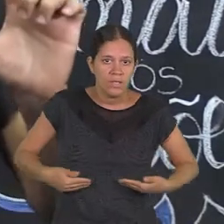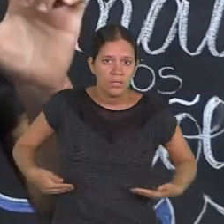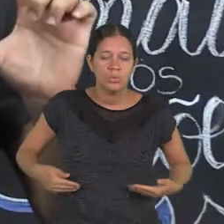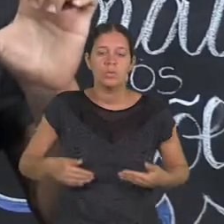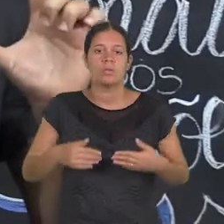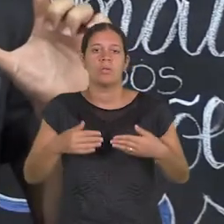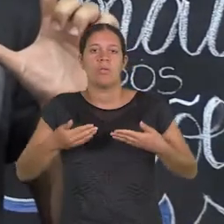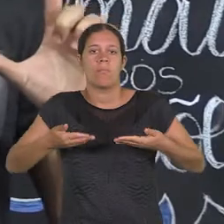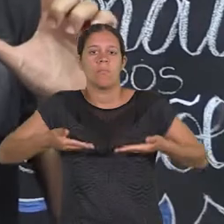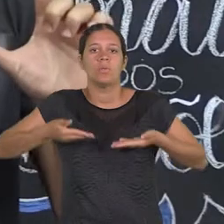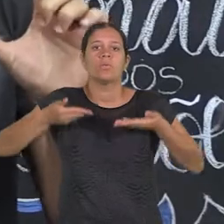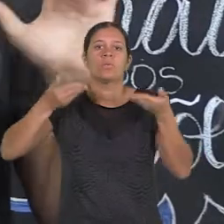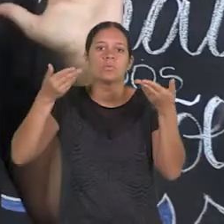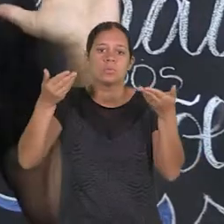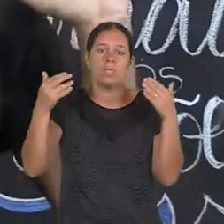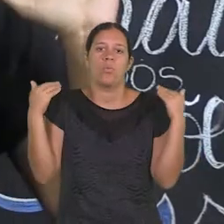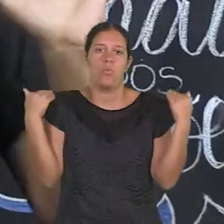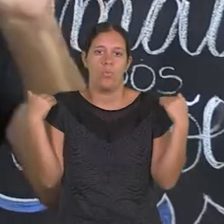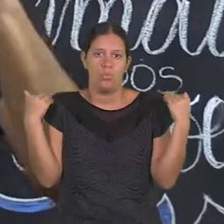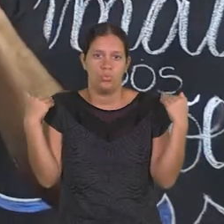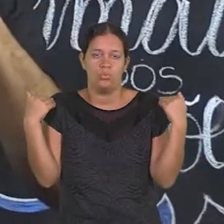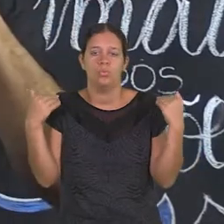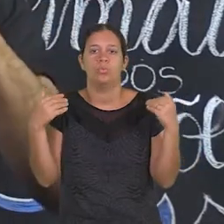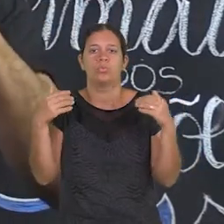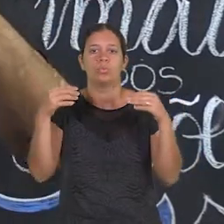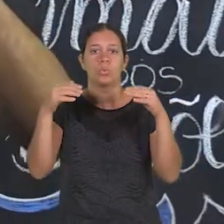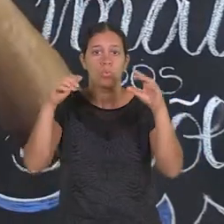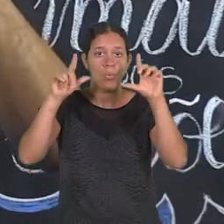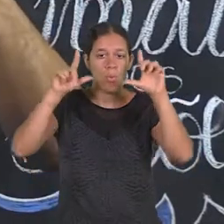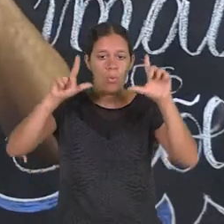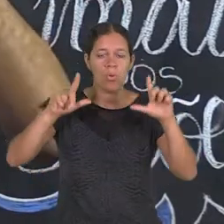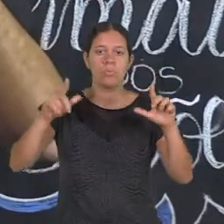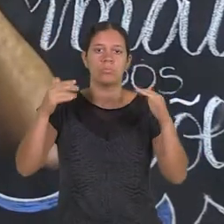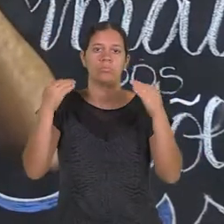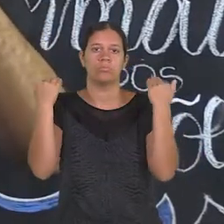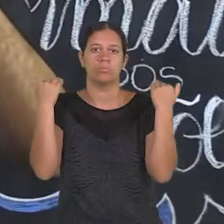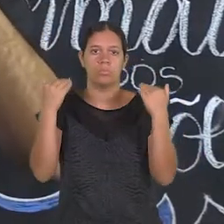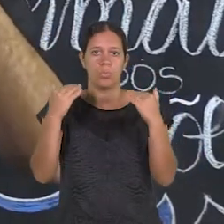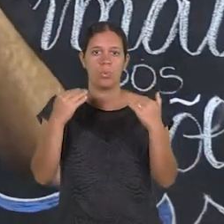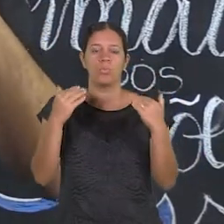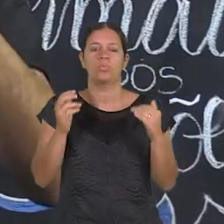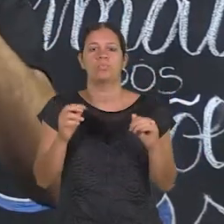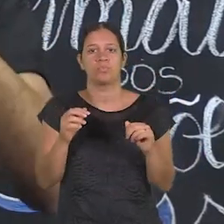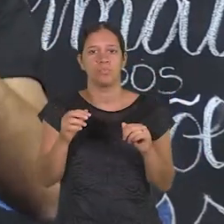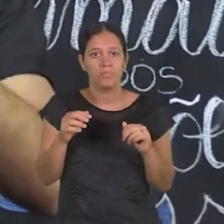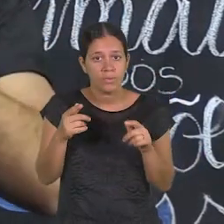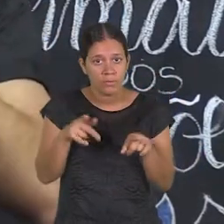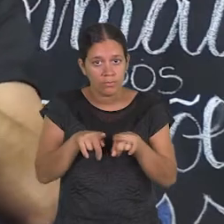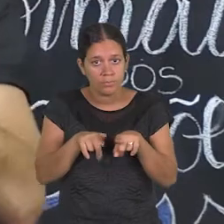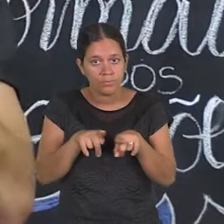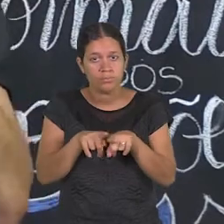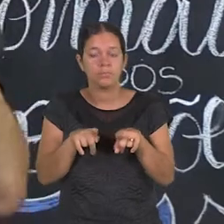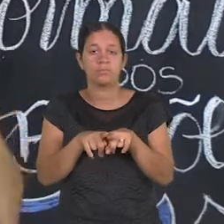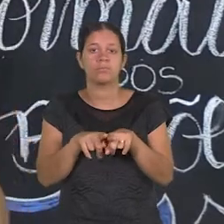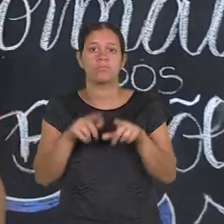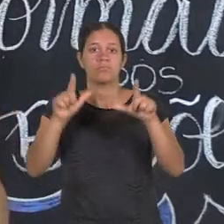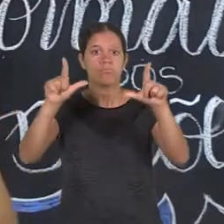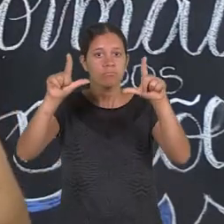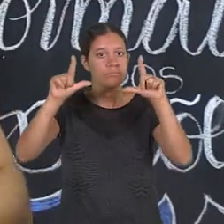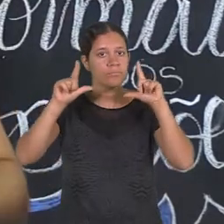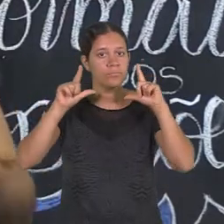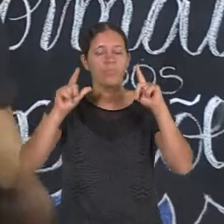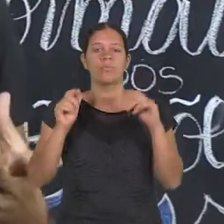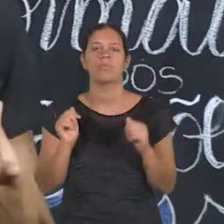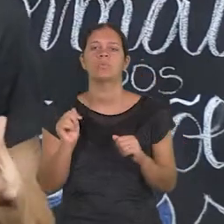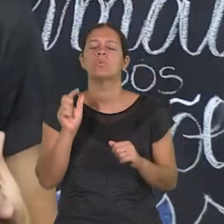um plano mais fechado, a depender do ombro para cima ou só do rosto, ou um plano bem próximo, um primeiríssimo plano, que a gente chama também de um close.